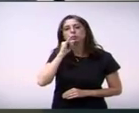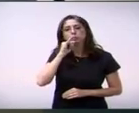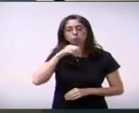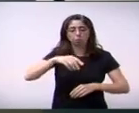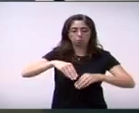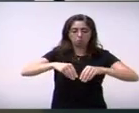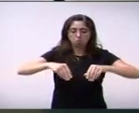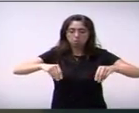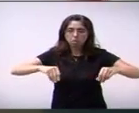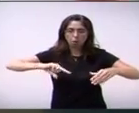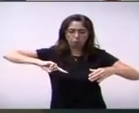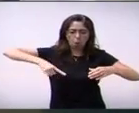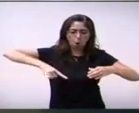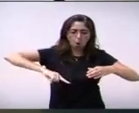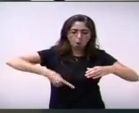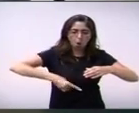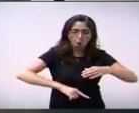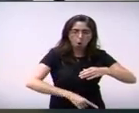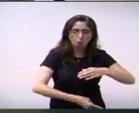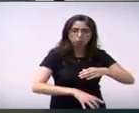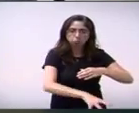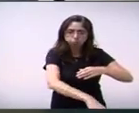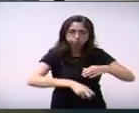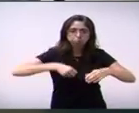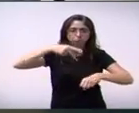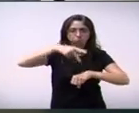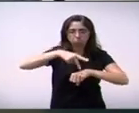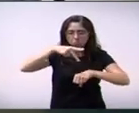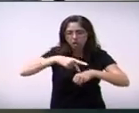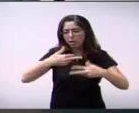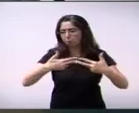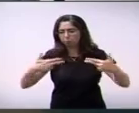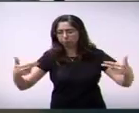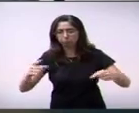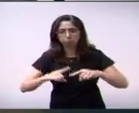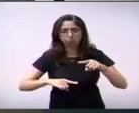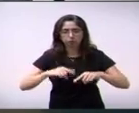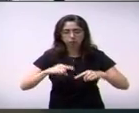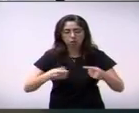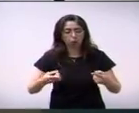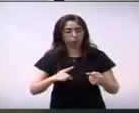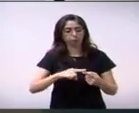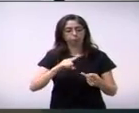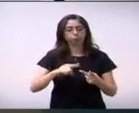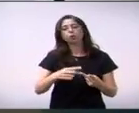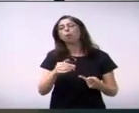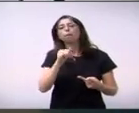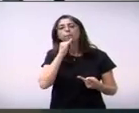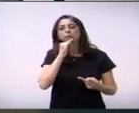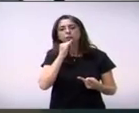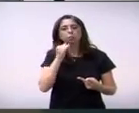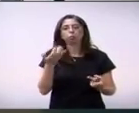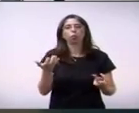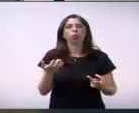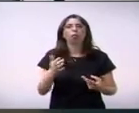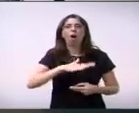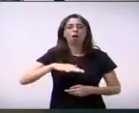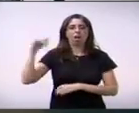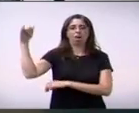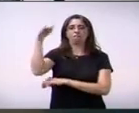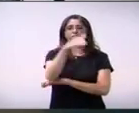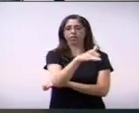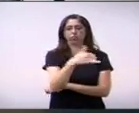que entendem da situação, antes de proferir o meu voto. E eu falo para vocês o seguinte,